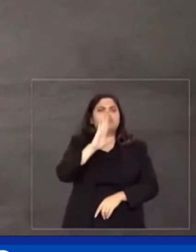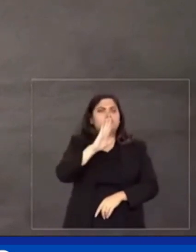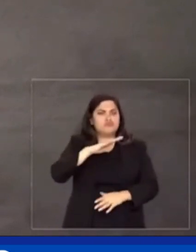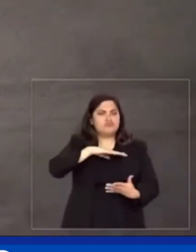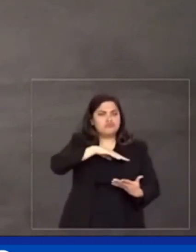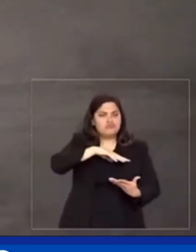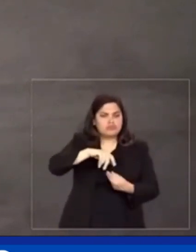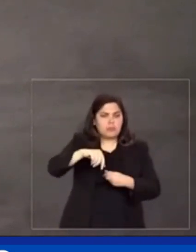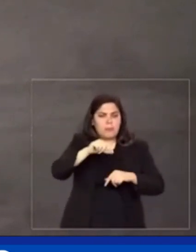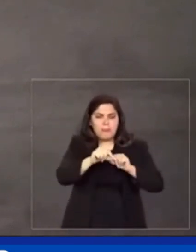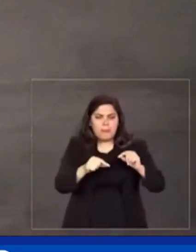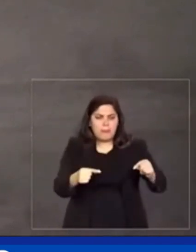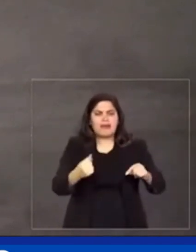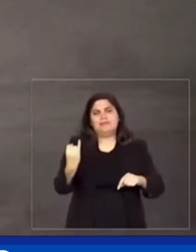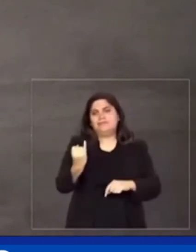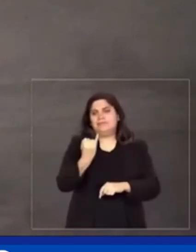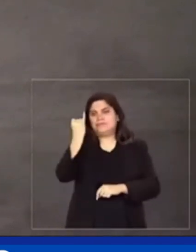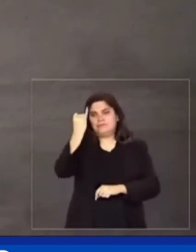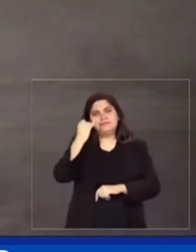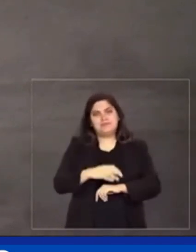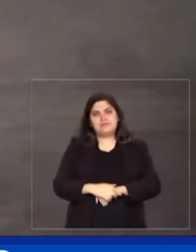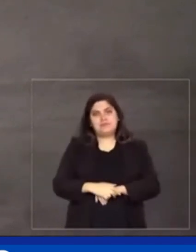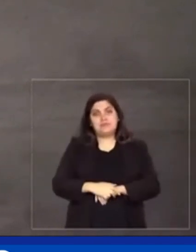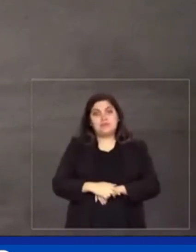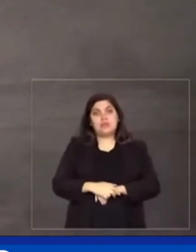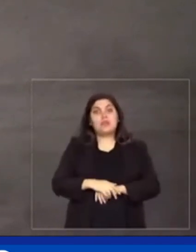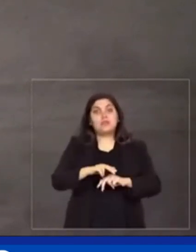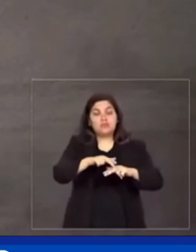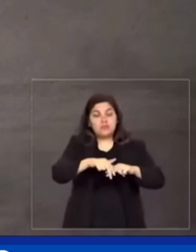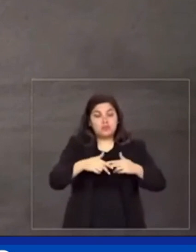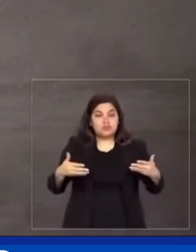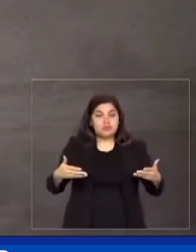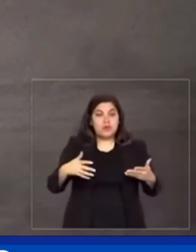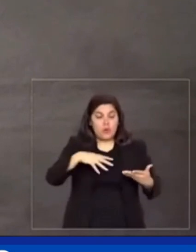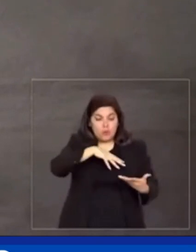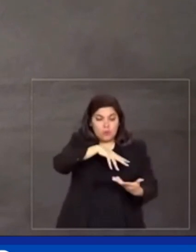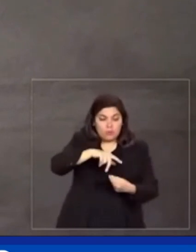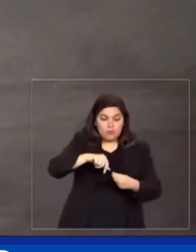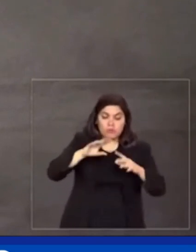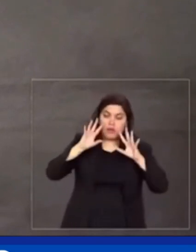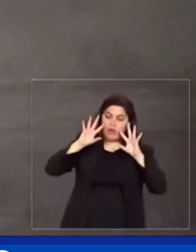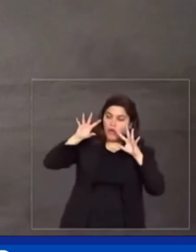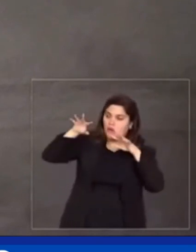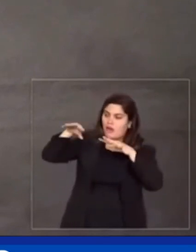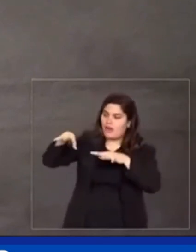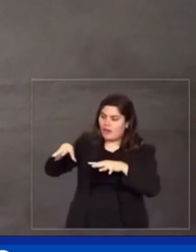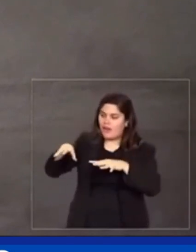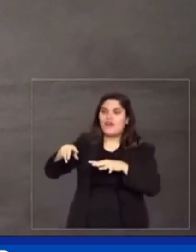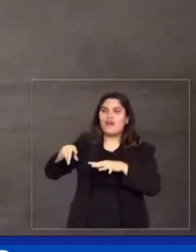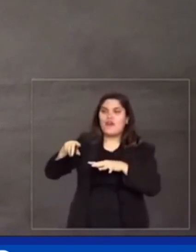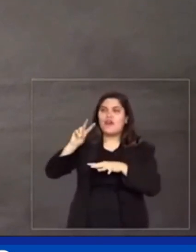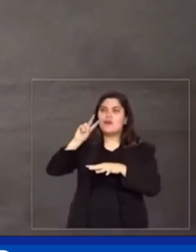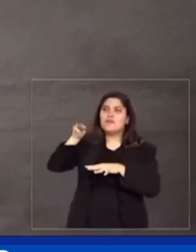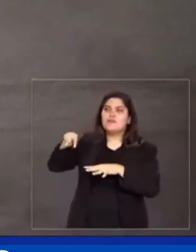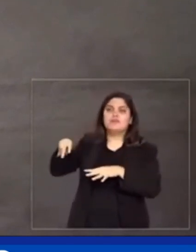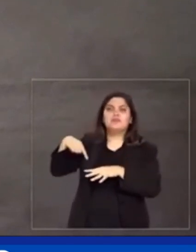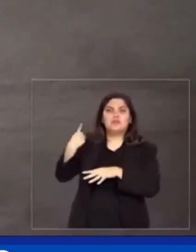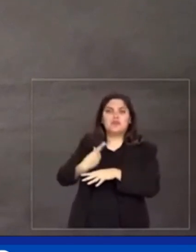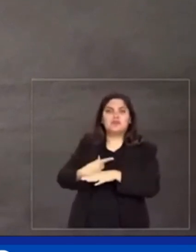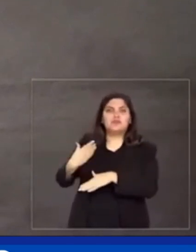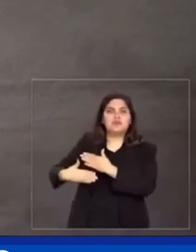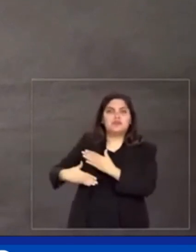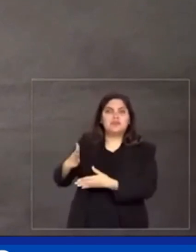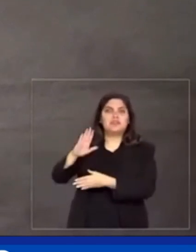inegável e foi essa razão que os olhos do mundo se votaram para ver o nosso processo eleitoral.